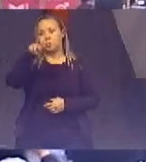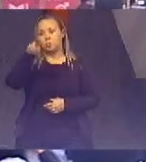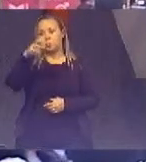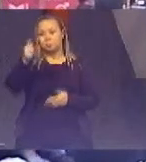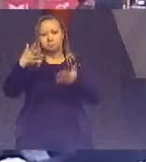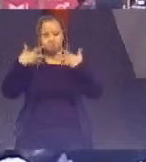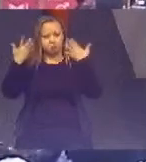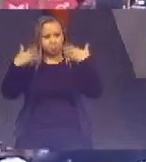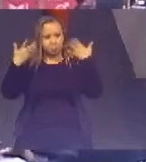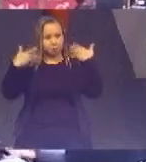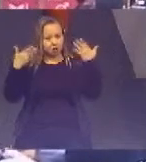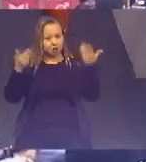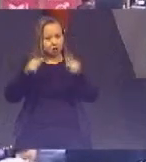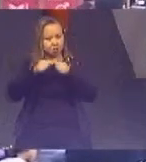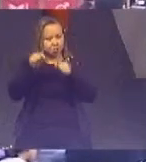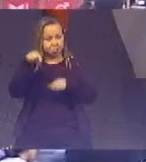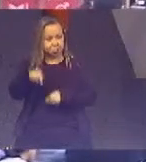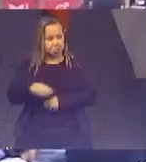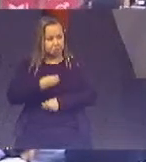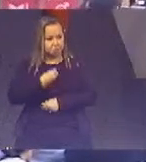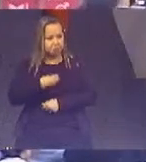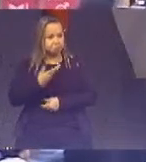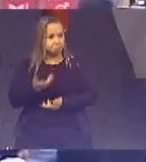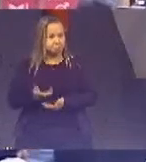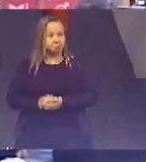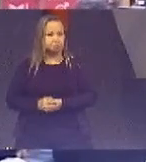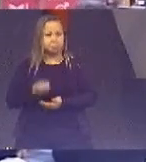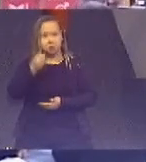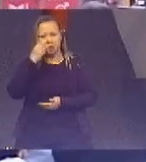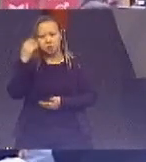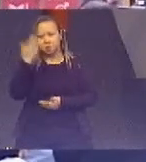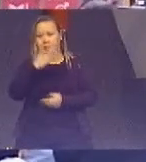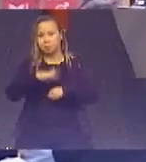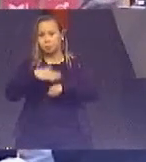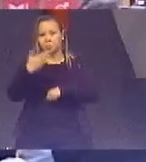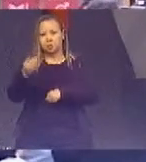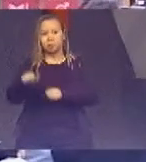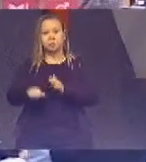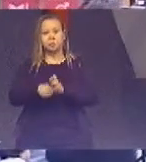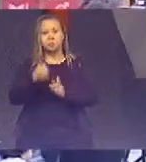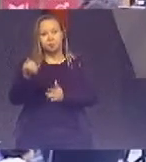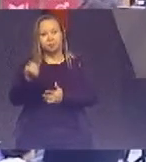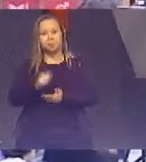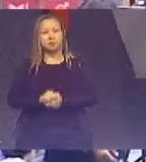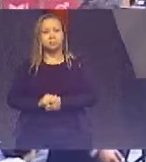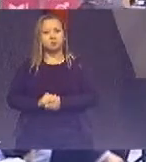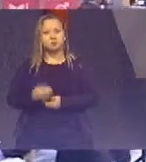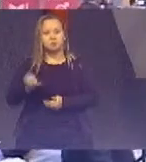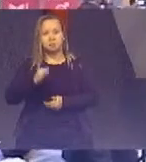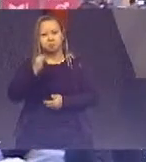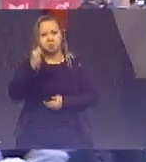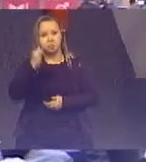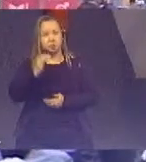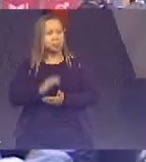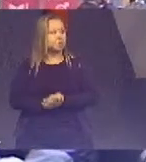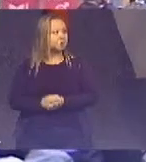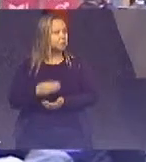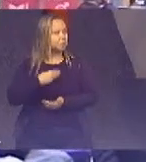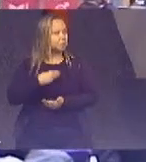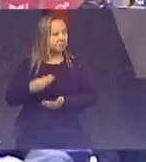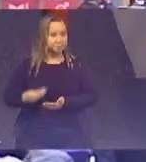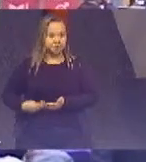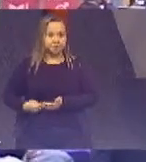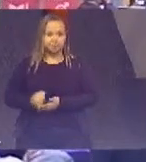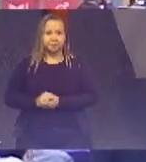alegria muito grande estar aqui ministro comprovando mais uma vez o seu vanguardismo como gestor e